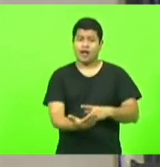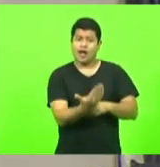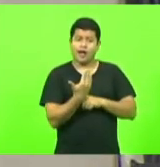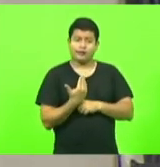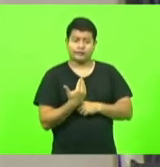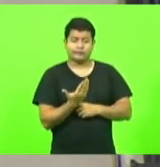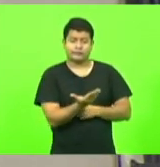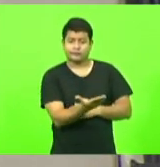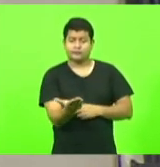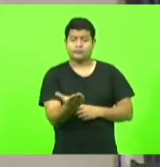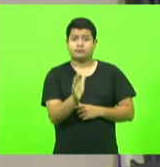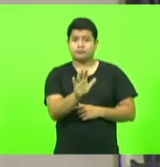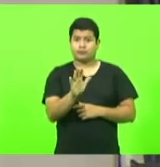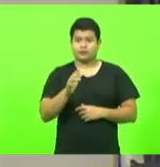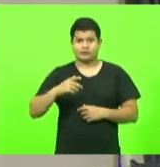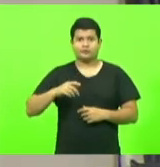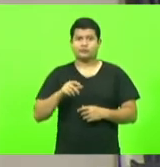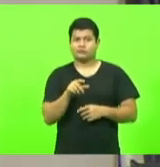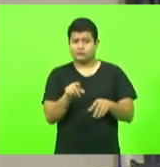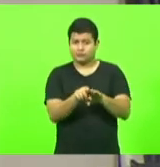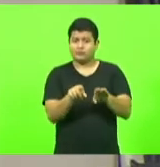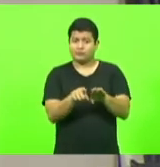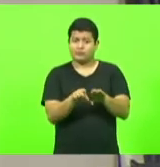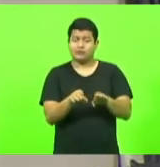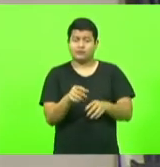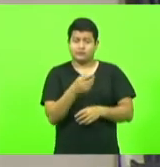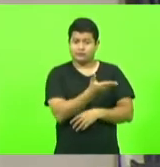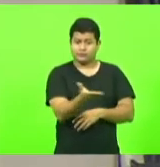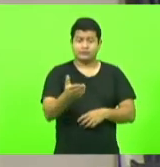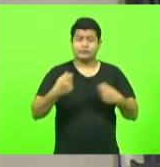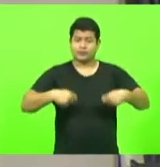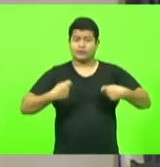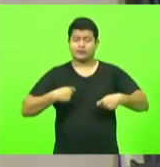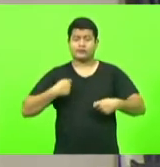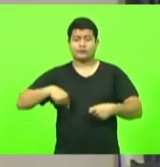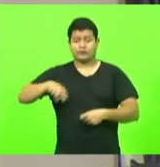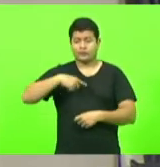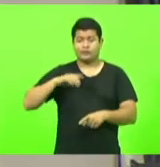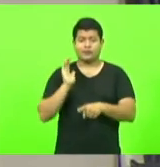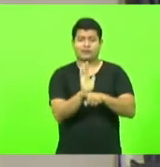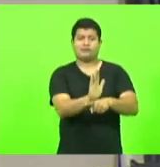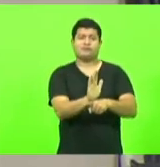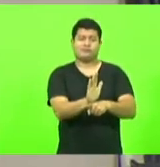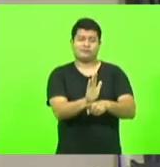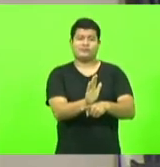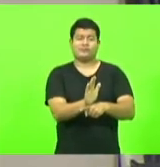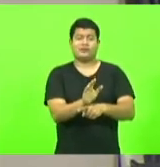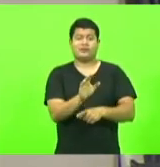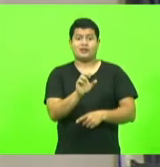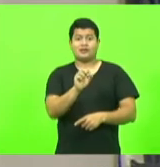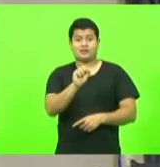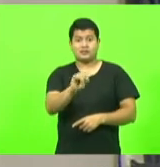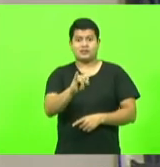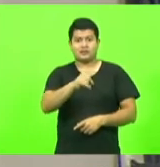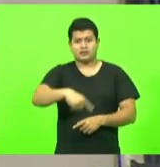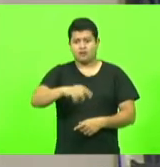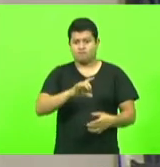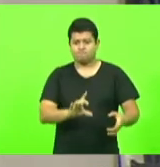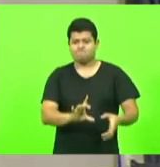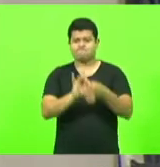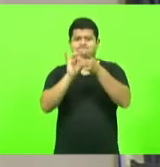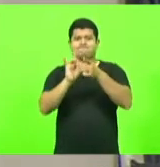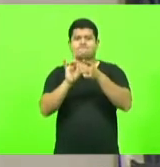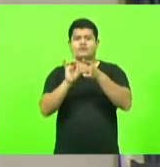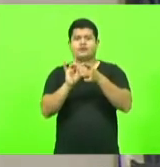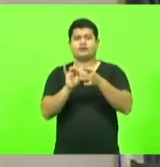precisa da gente e se nós unirmos as forças com certeza deputado Maurício deputado Berlanda deputado